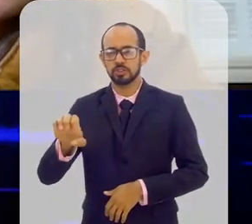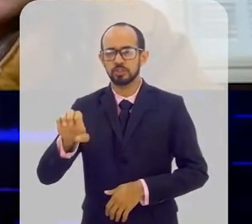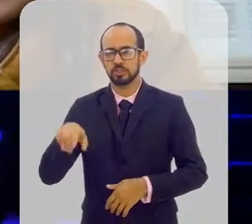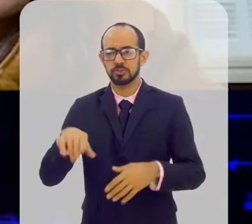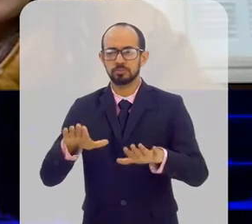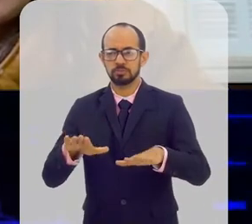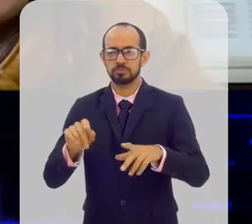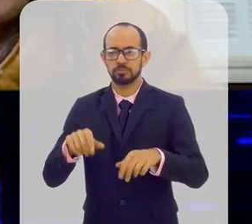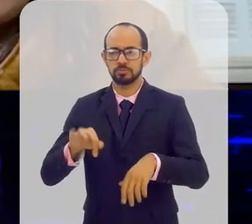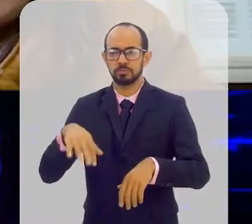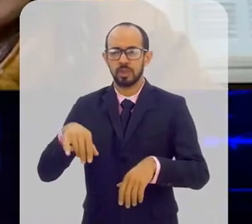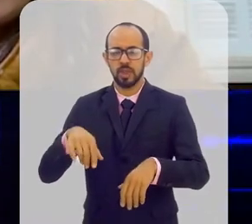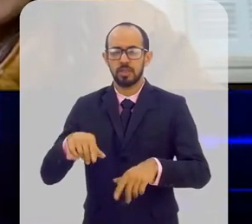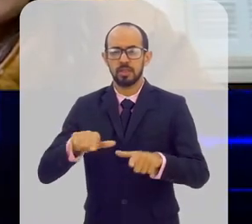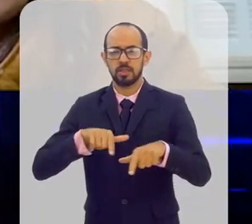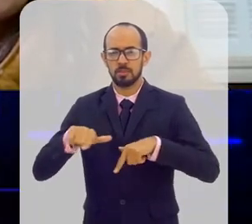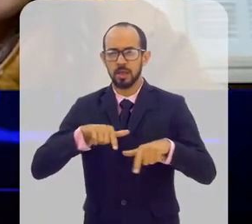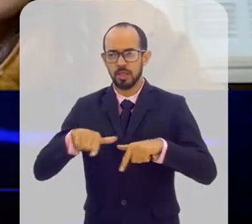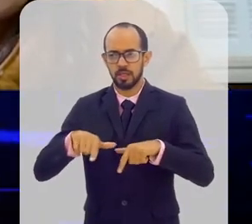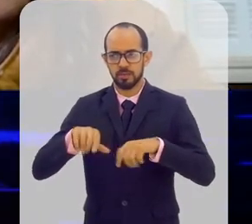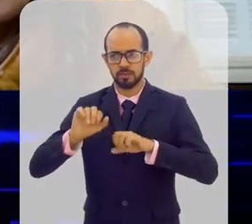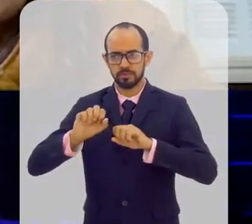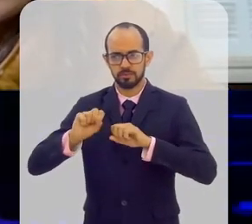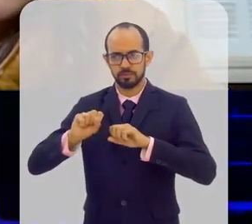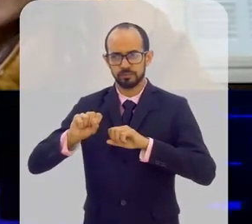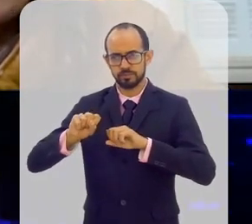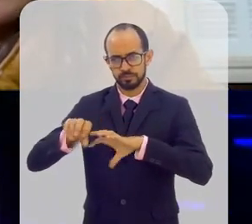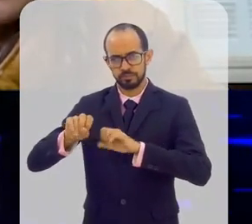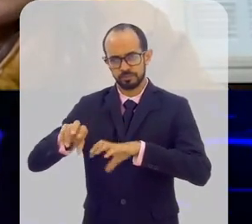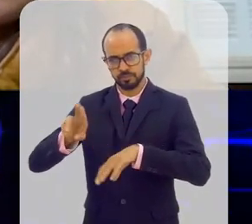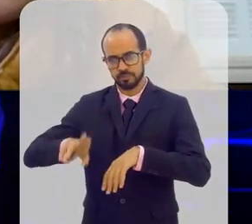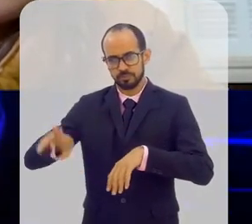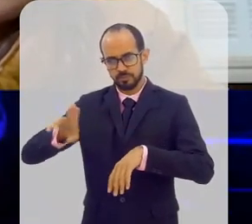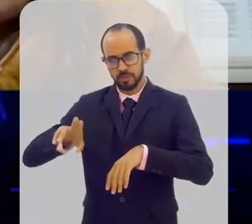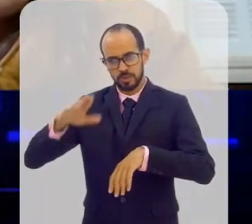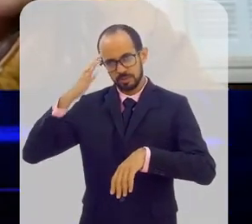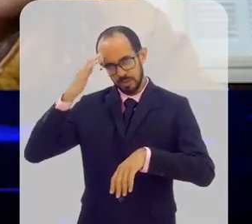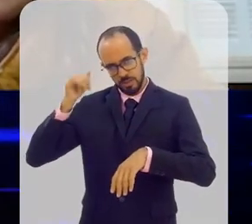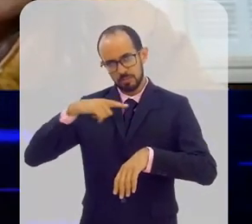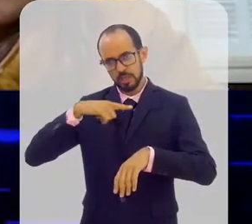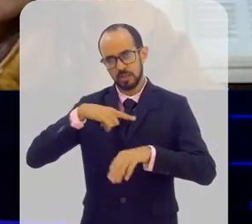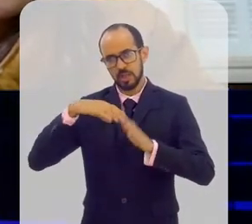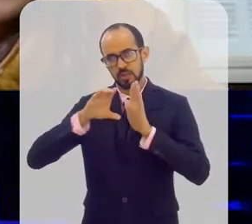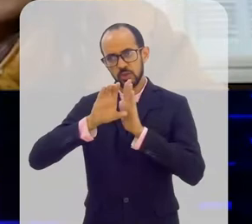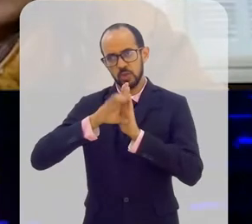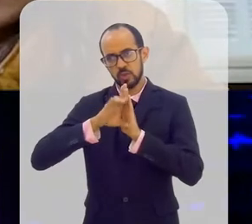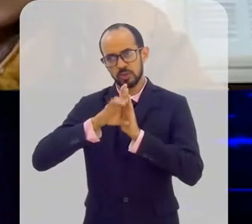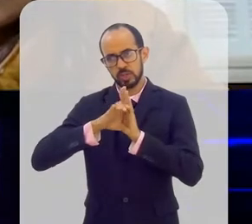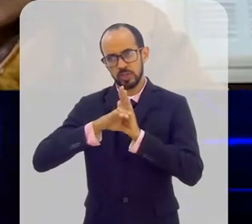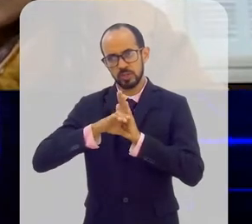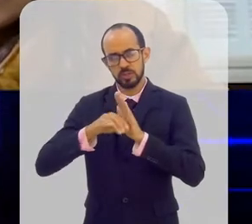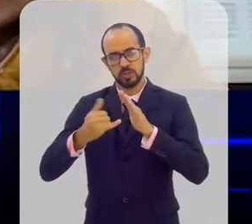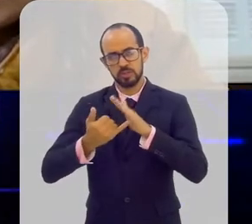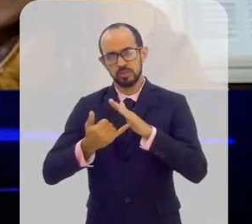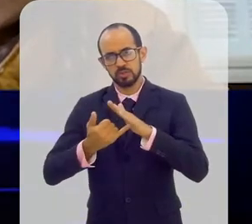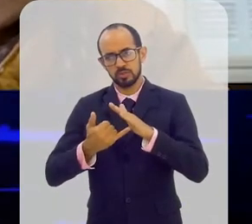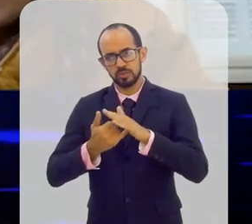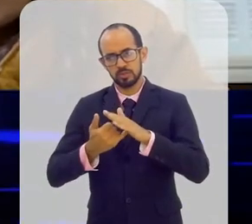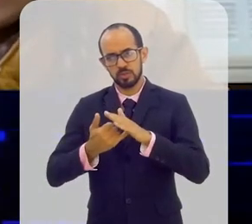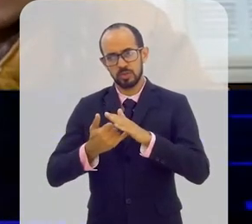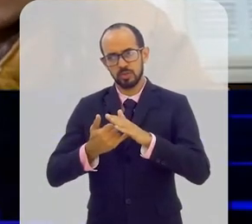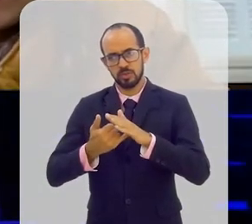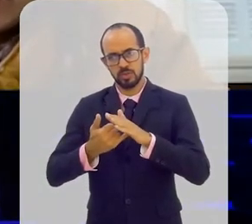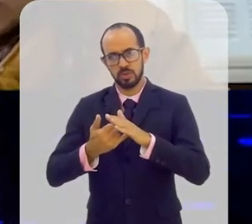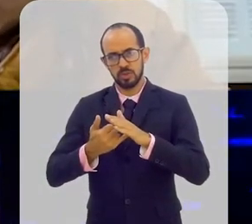mas, assim, quem está trabalhando no ensino superior sabe que você tem um conceito das instituições que muita,